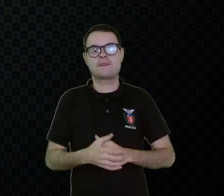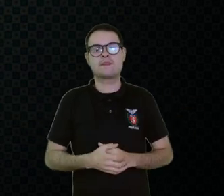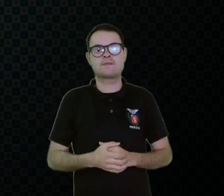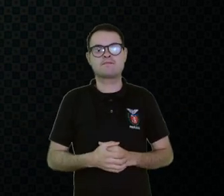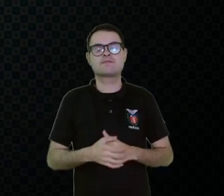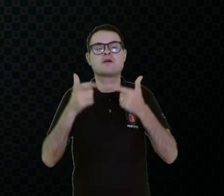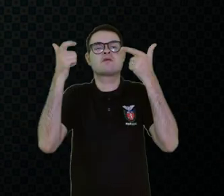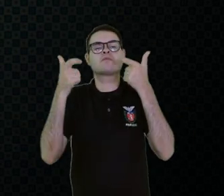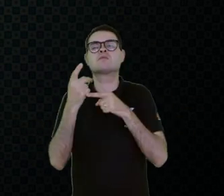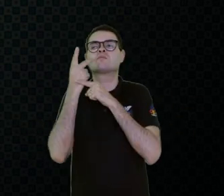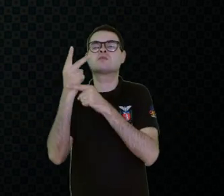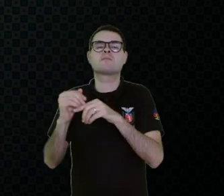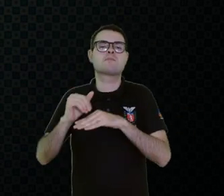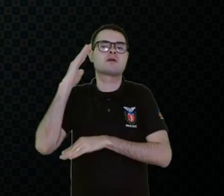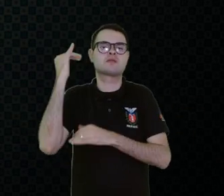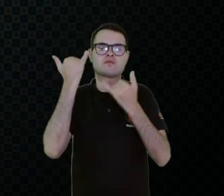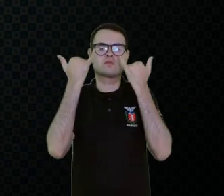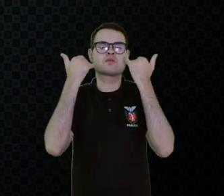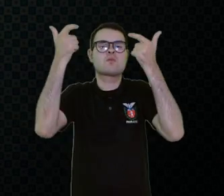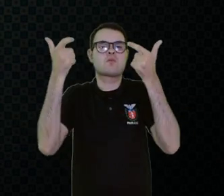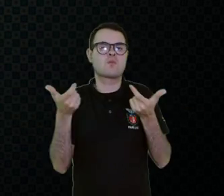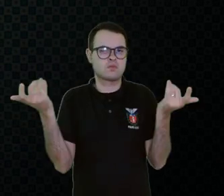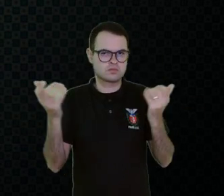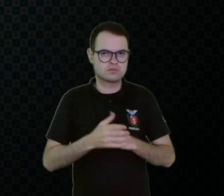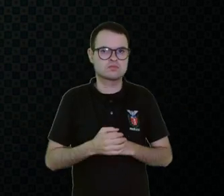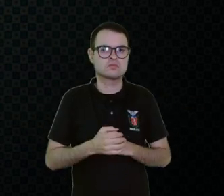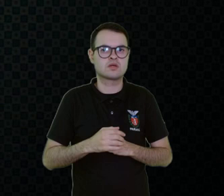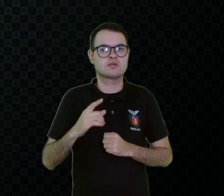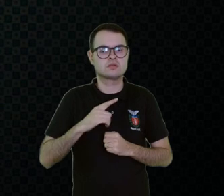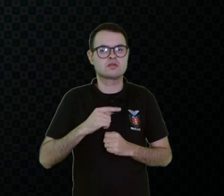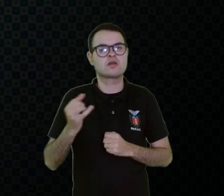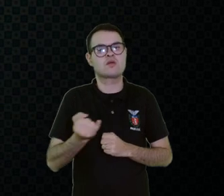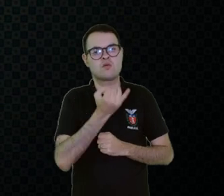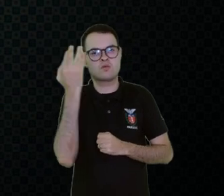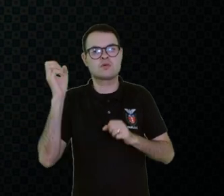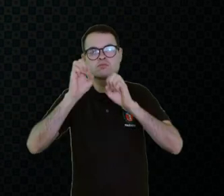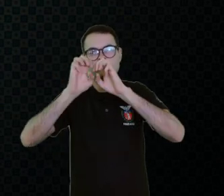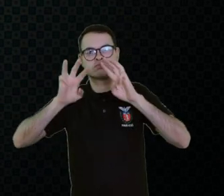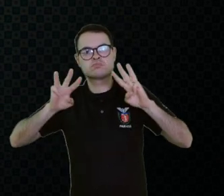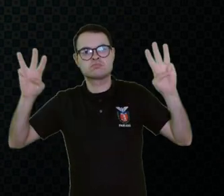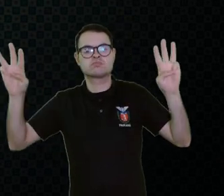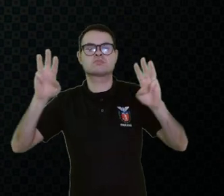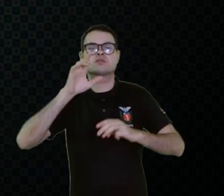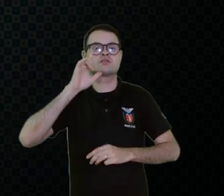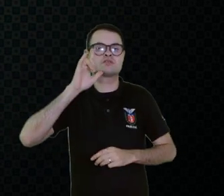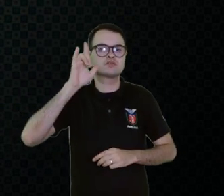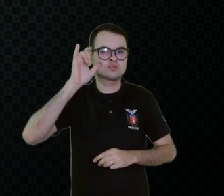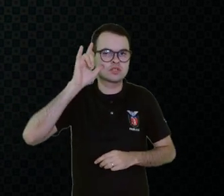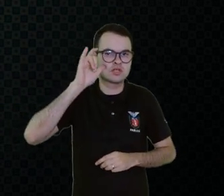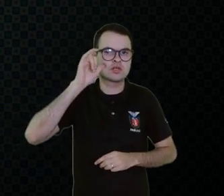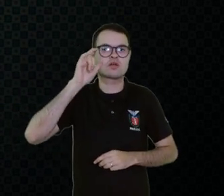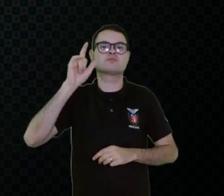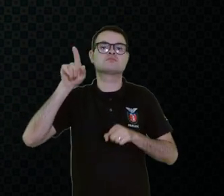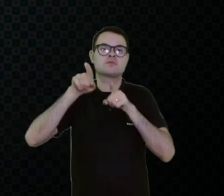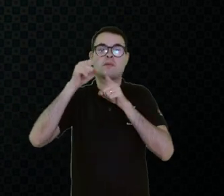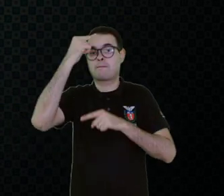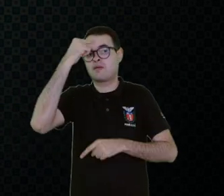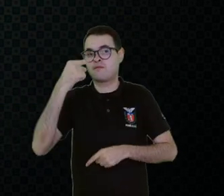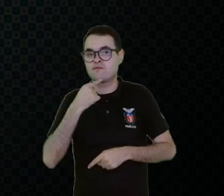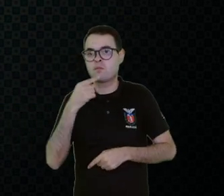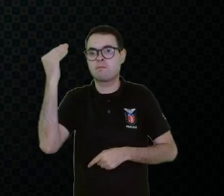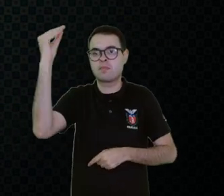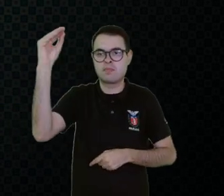mais informações? Então, a gente tem aqui algumas páginas do Instagram, e tem muitos exemplos. Esse